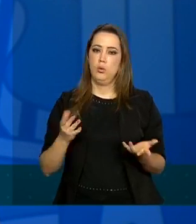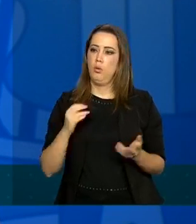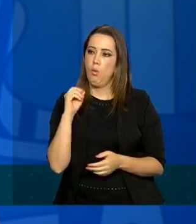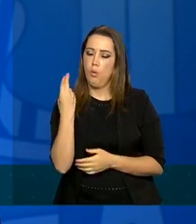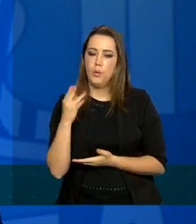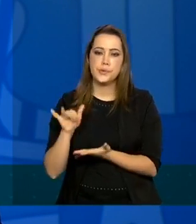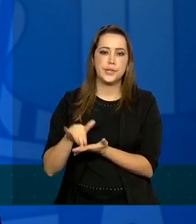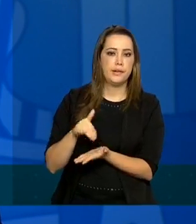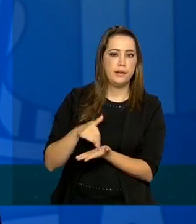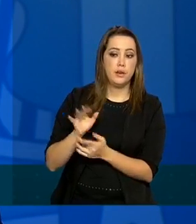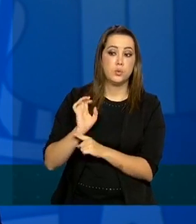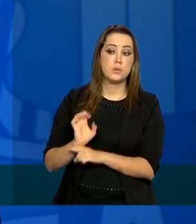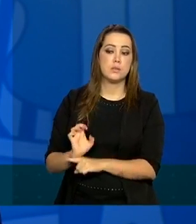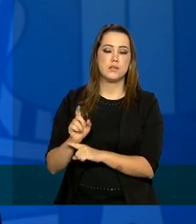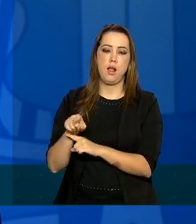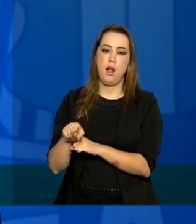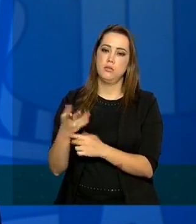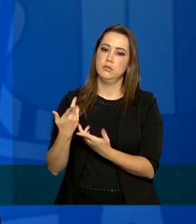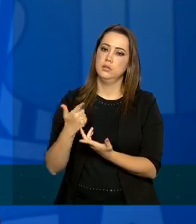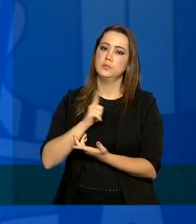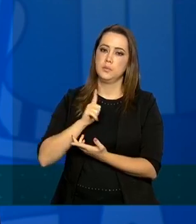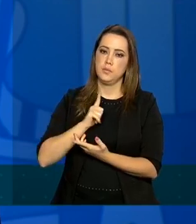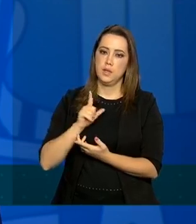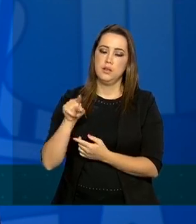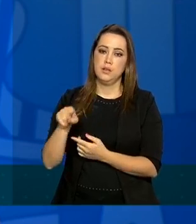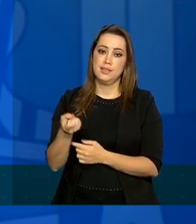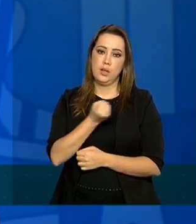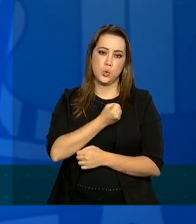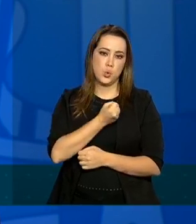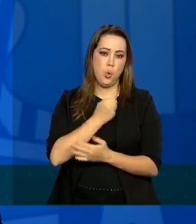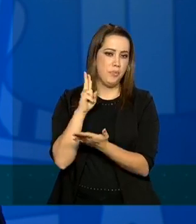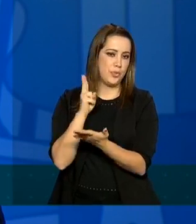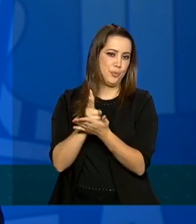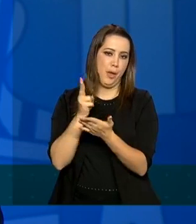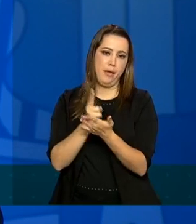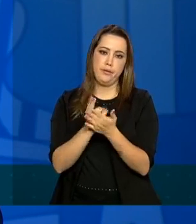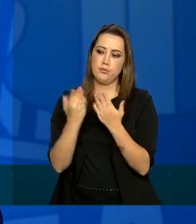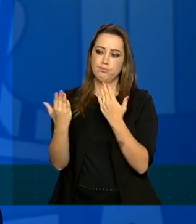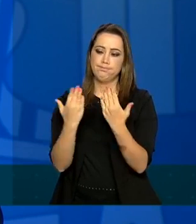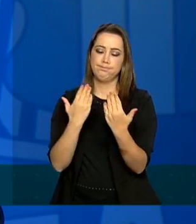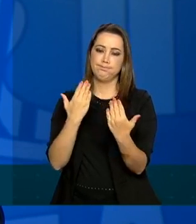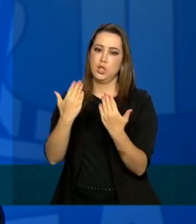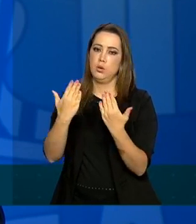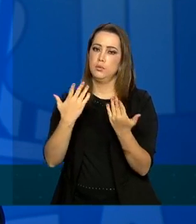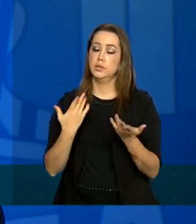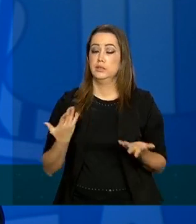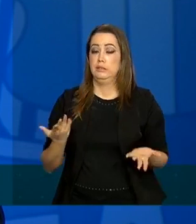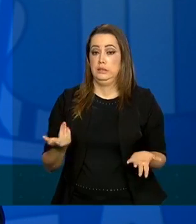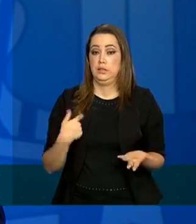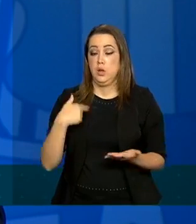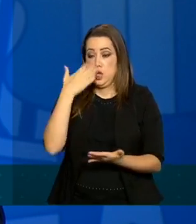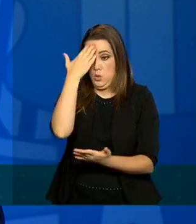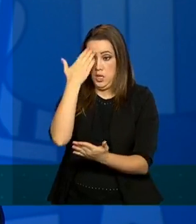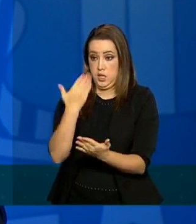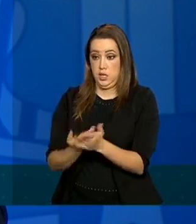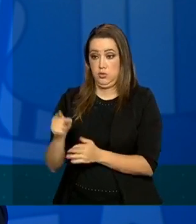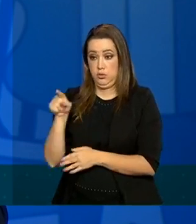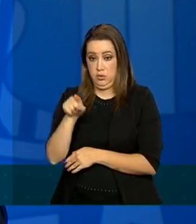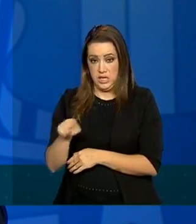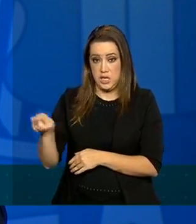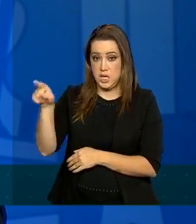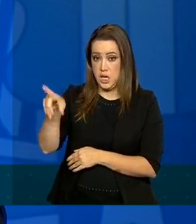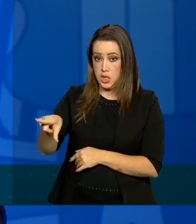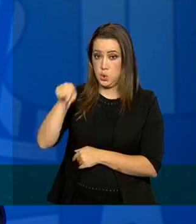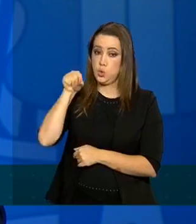estaduais de saúde elas são elas têm esses números esses mesmos números que a gente tem tomado então eu confio que as decisões